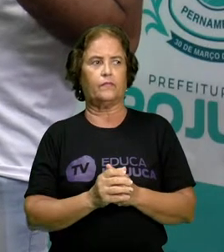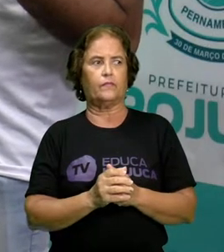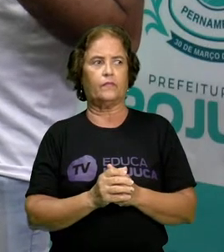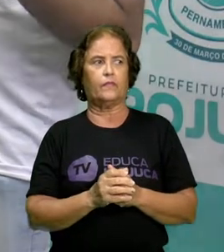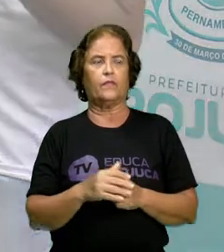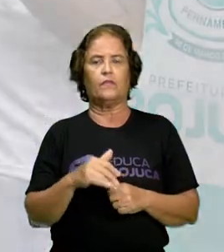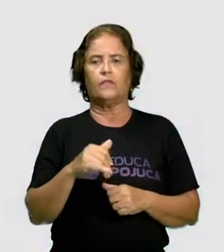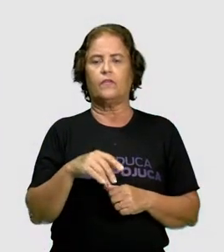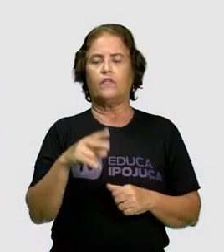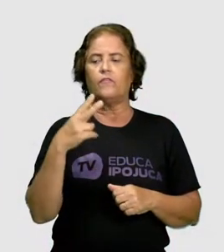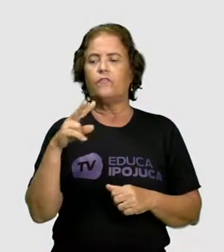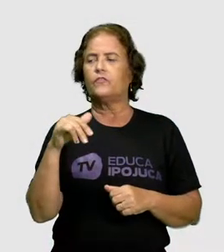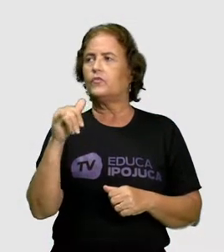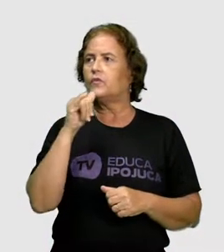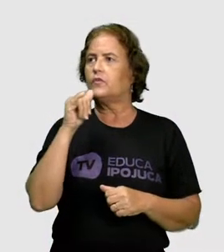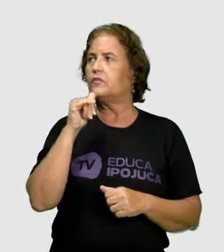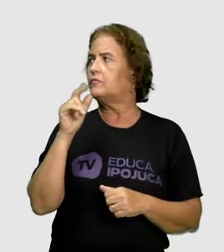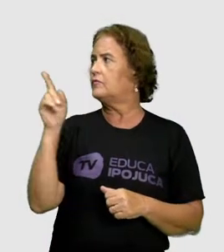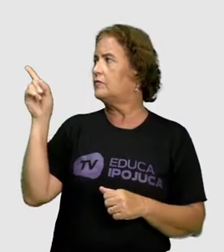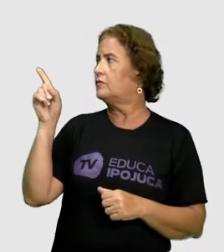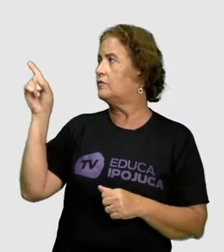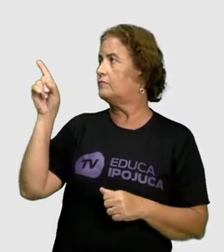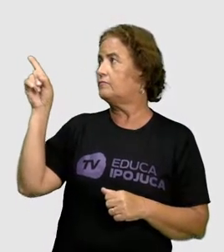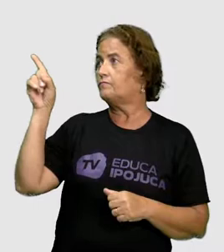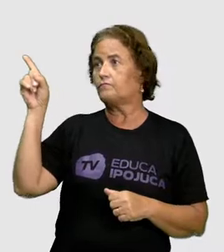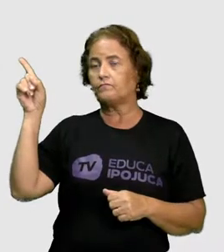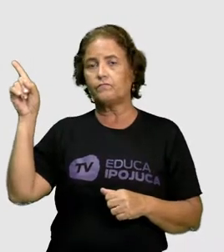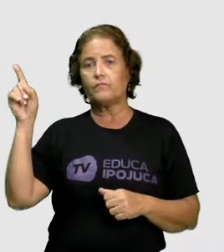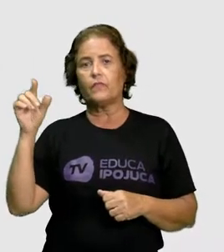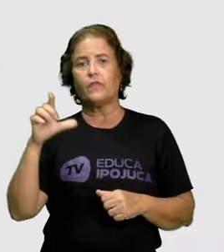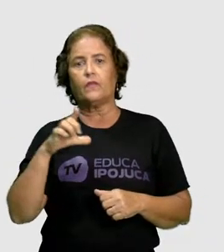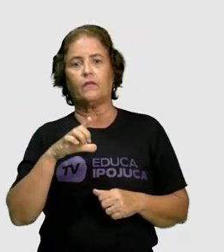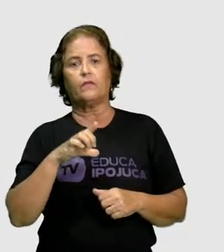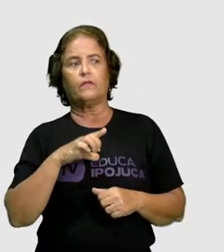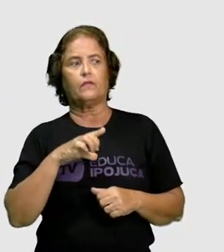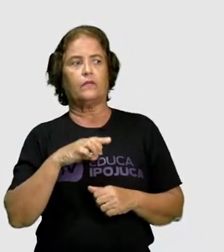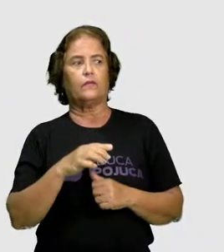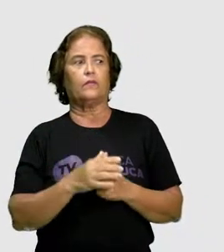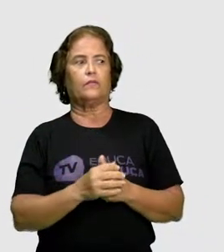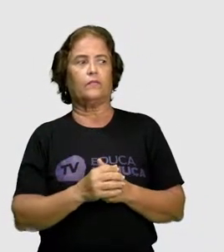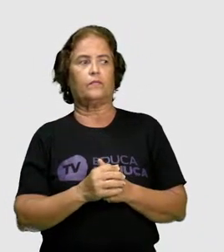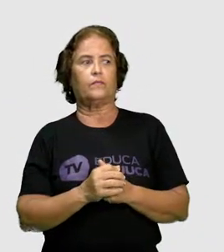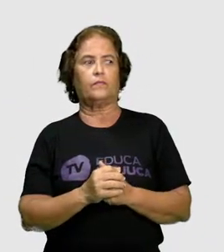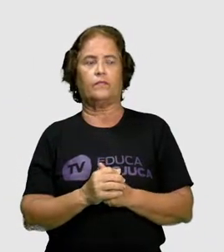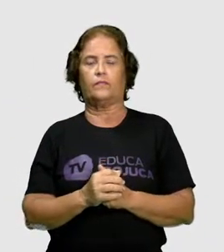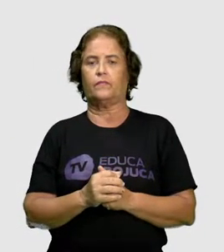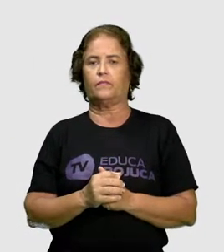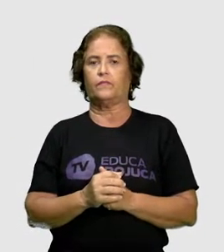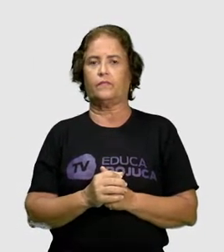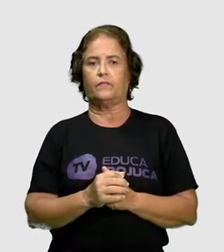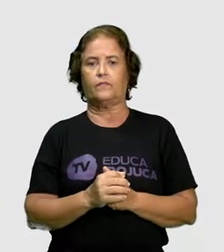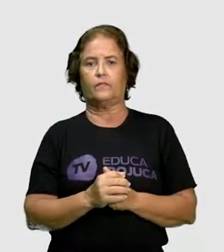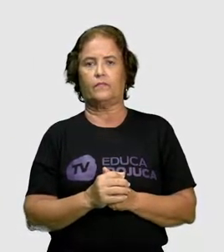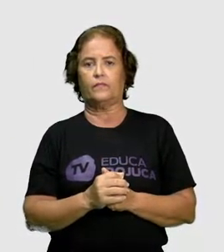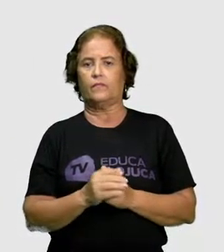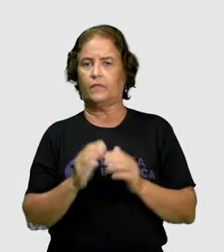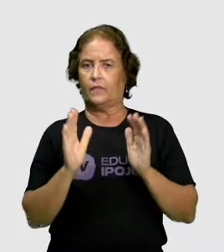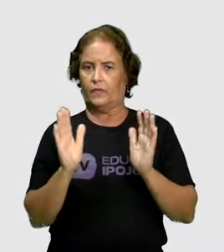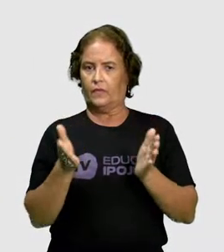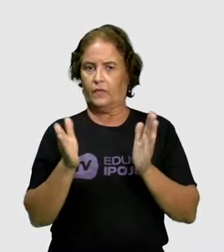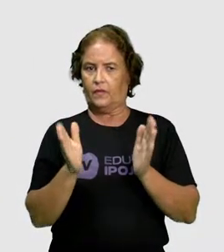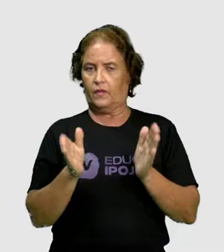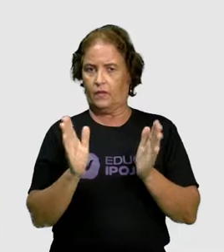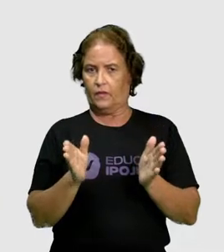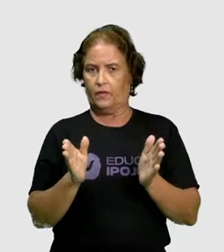vendo? Para vocês darem uma olhada aqui. Tem o will, tem aqui o won't. E agora nós vamos ver